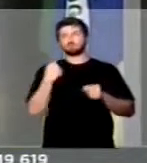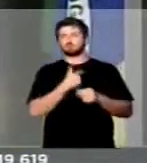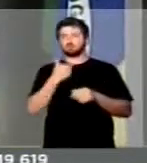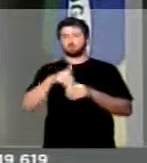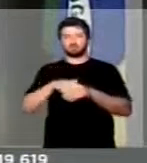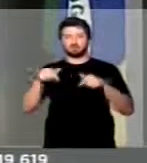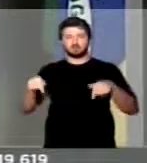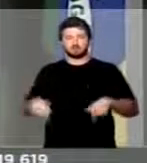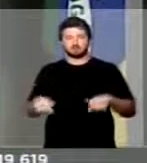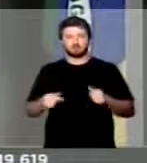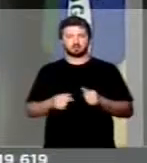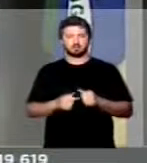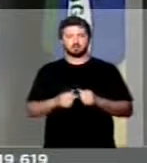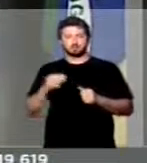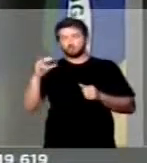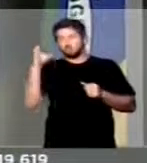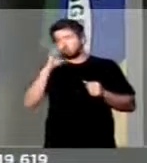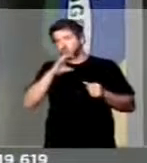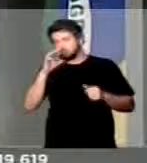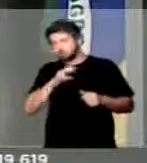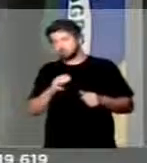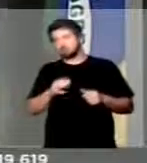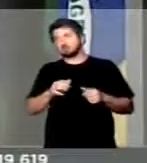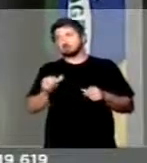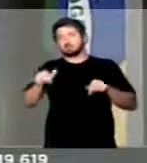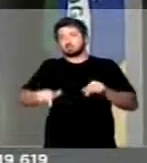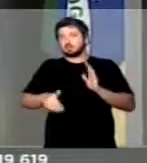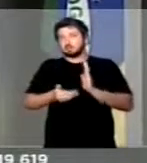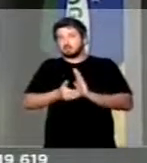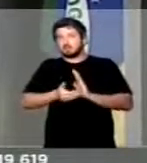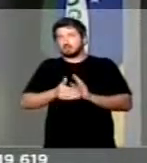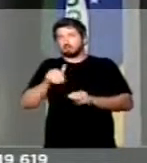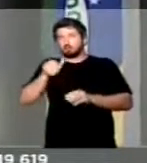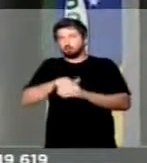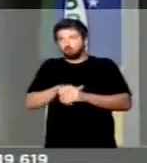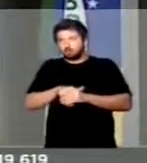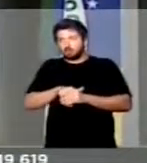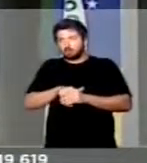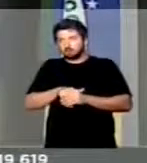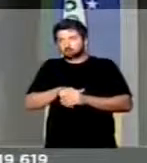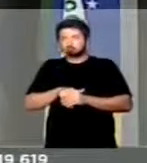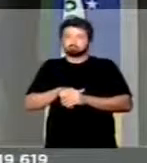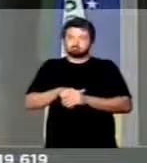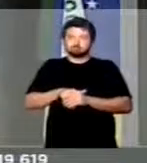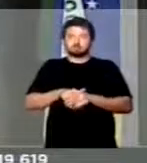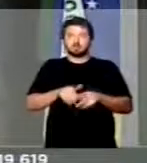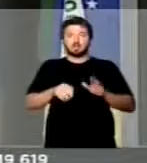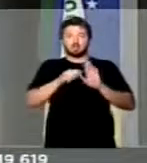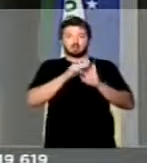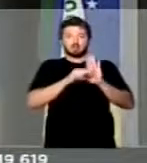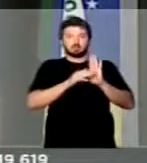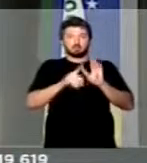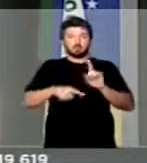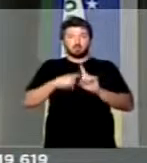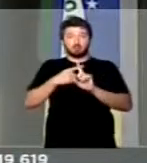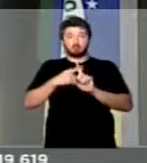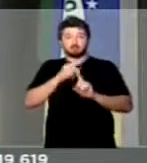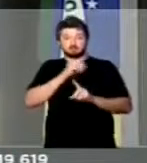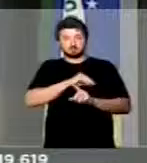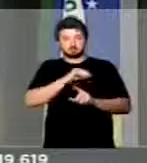aqui hoje, a urgência para esta casa votar, a pauta que é o aumento